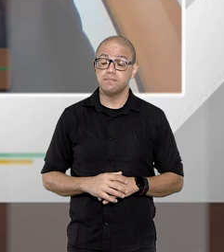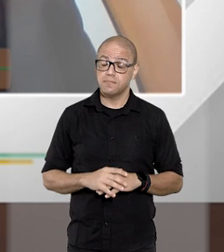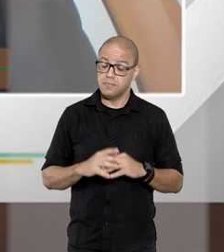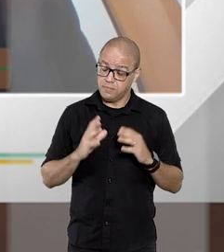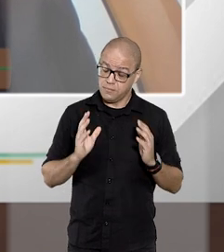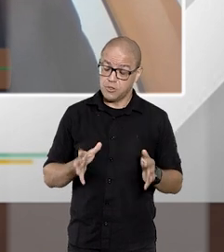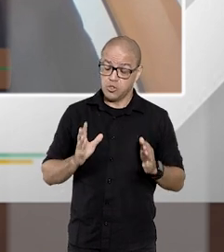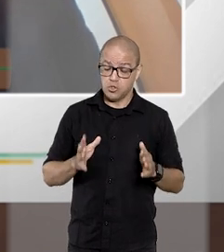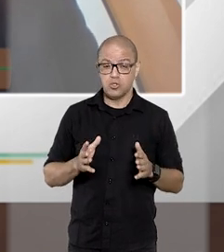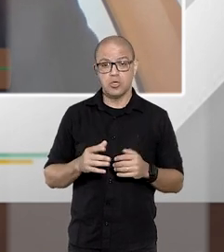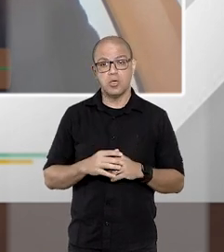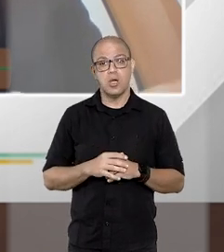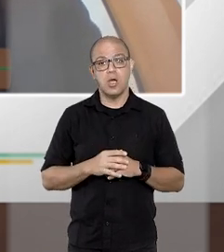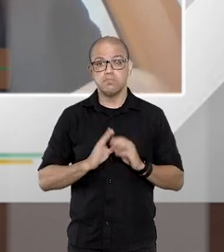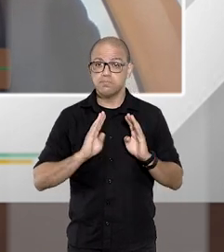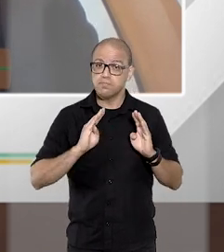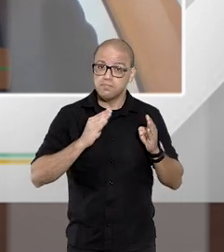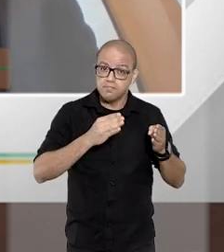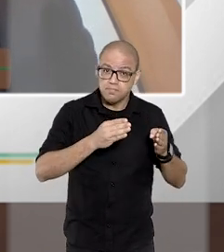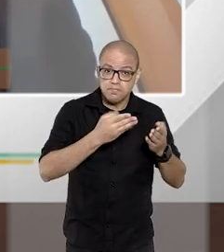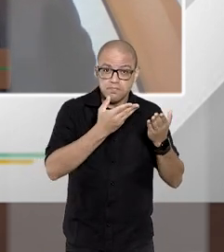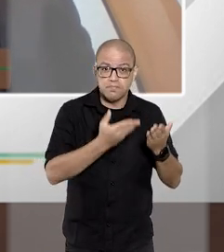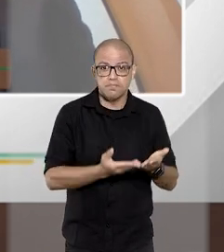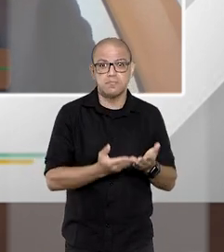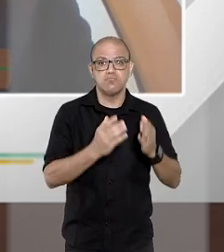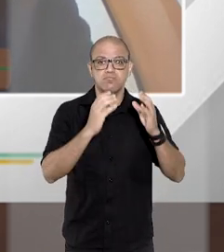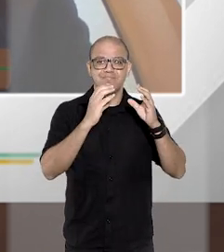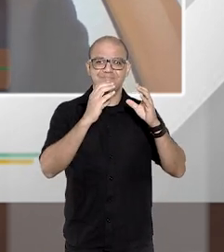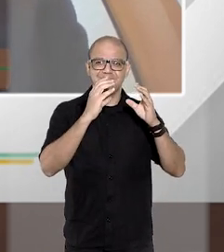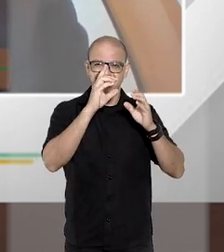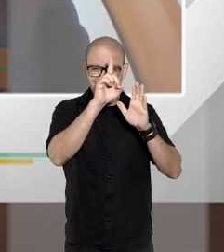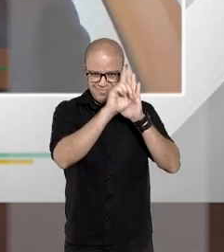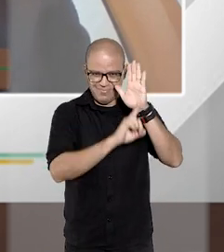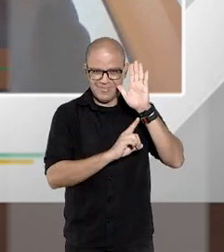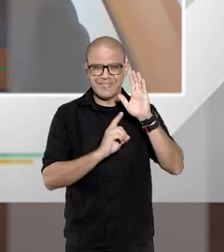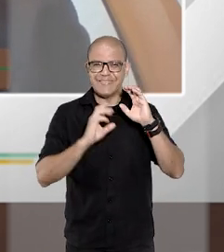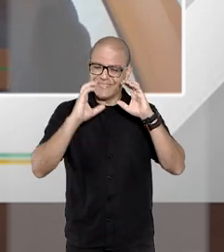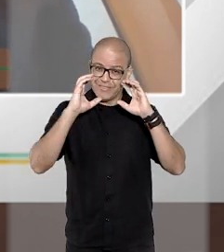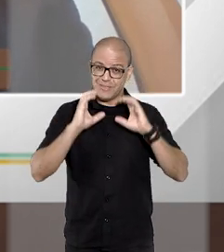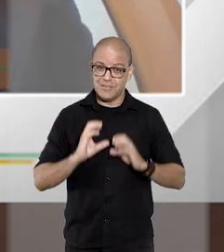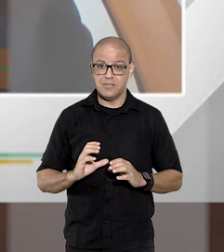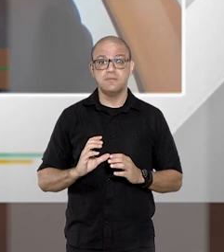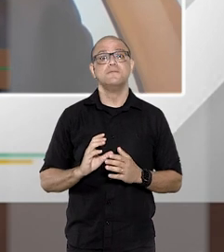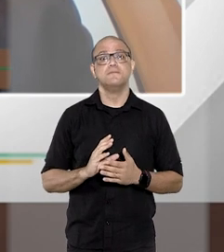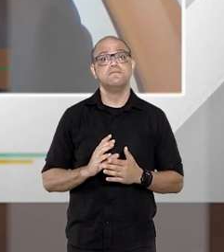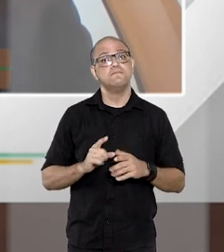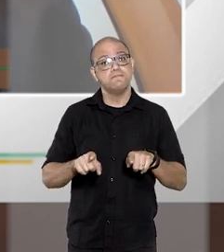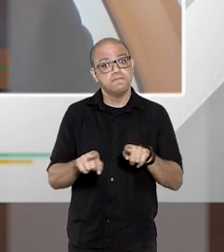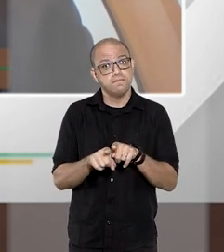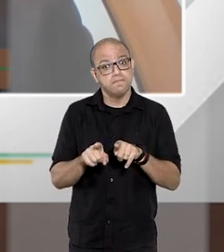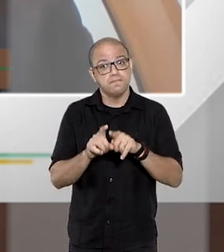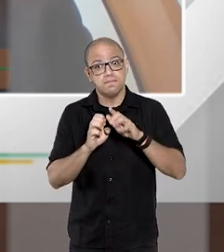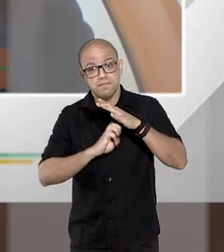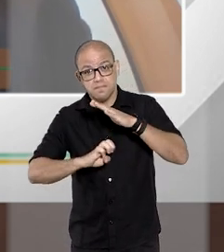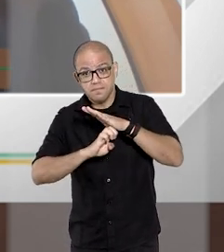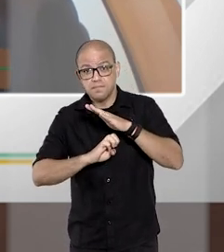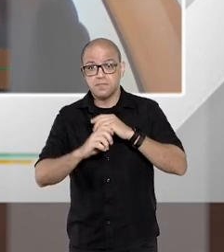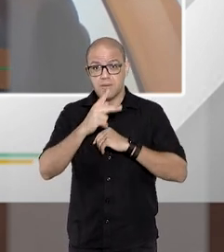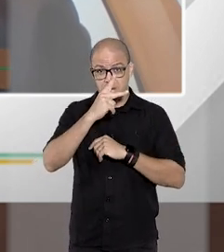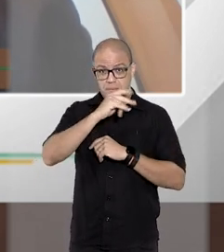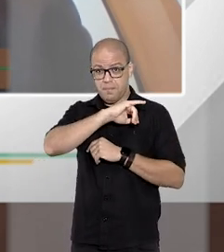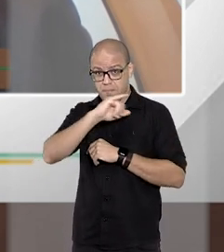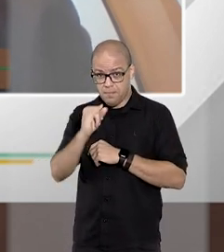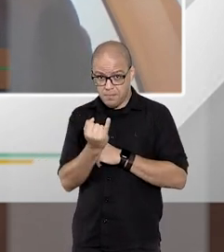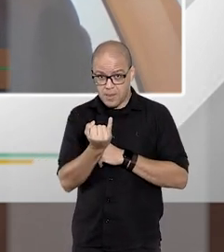que já vão mais ali relacionadas ao direito civil, enquanto as empresas, as pessoas